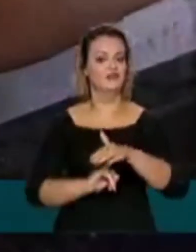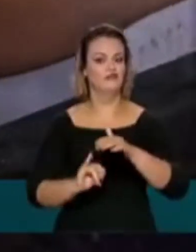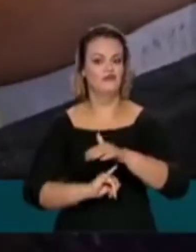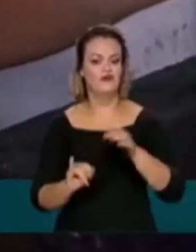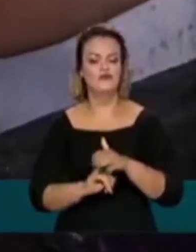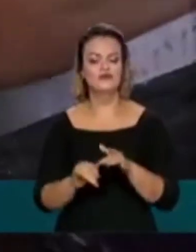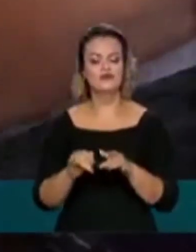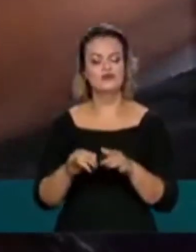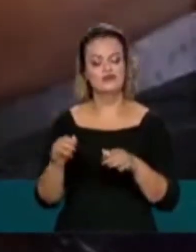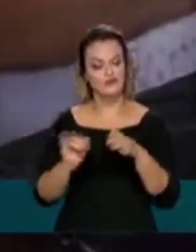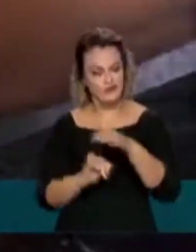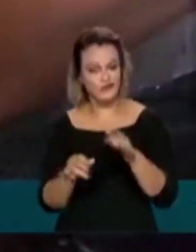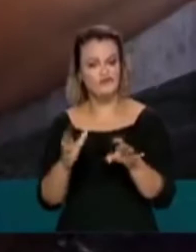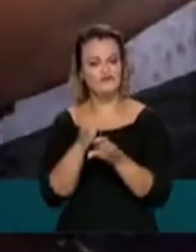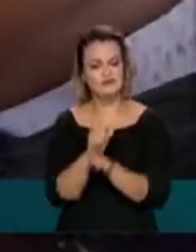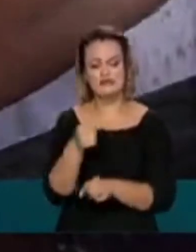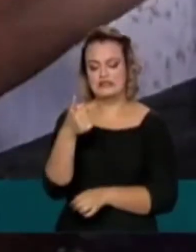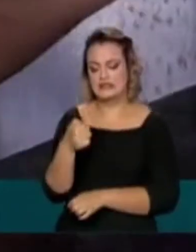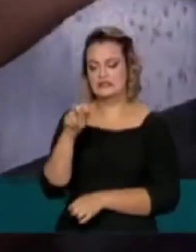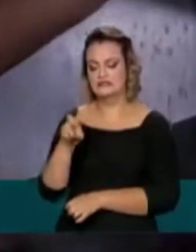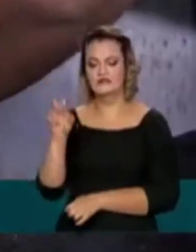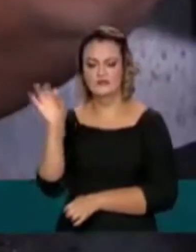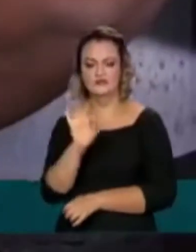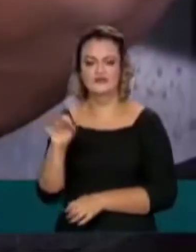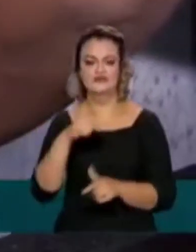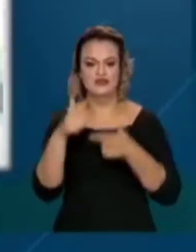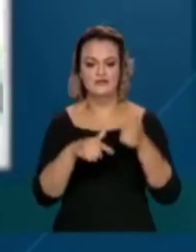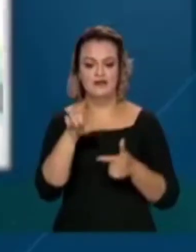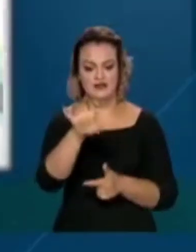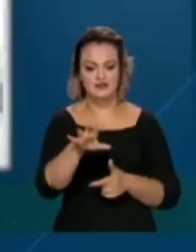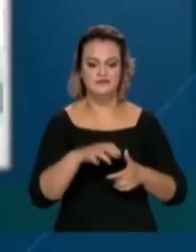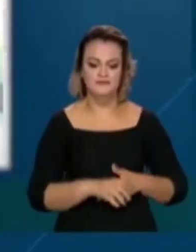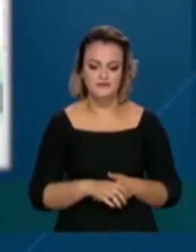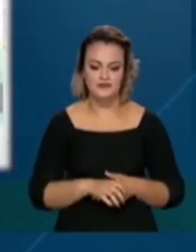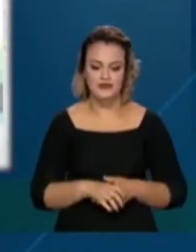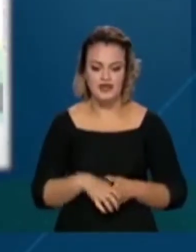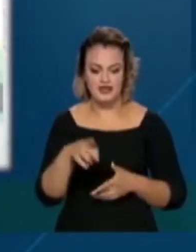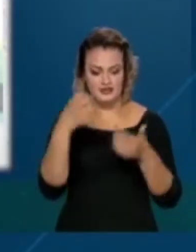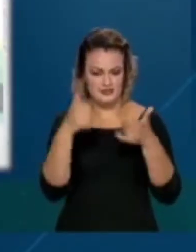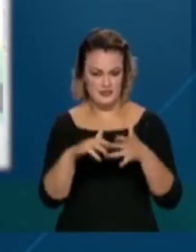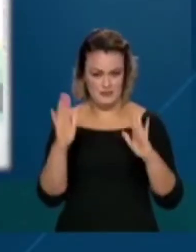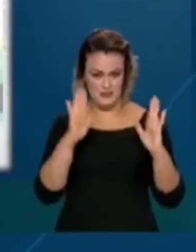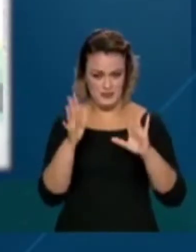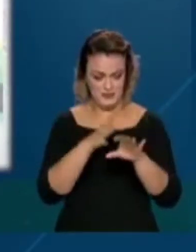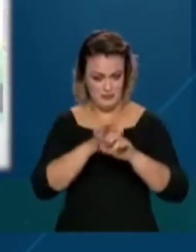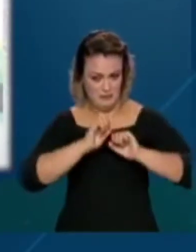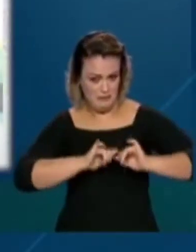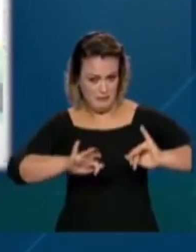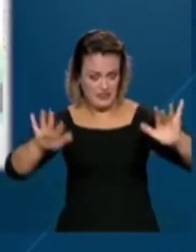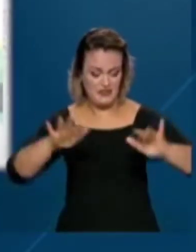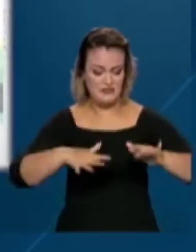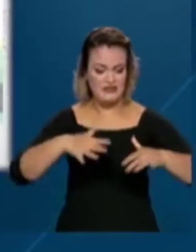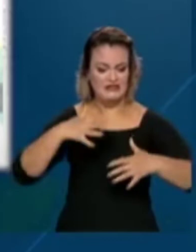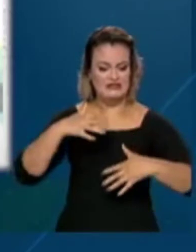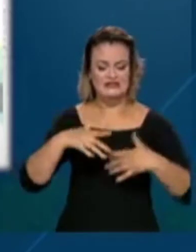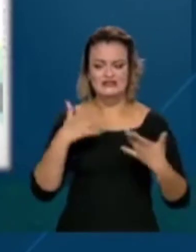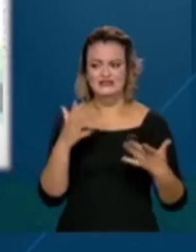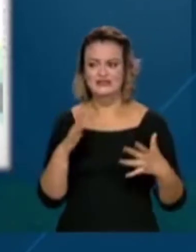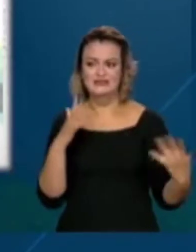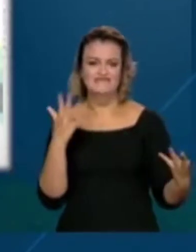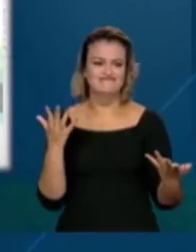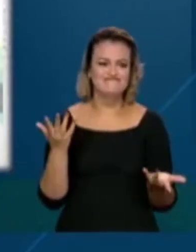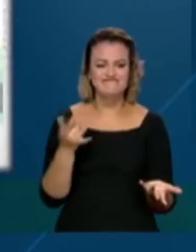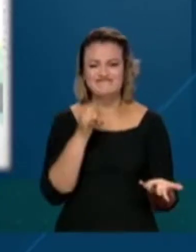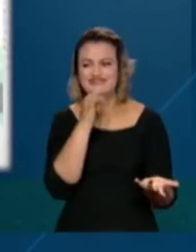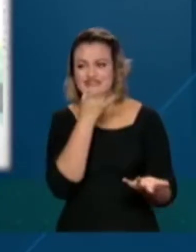75% dos empregados domésticos. A crise provocada pela pandemia deixou um panorama desanimador para os